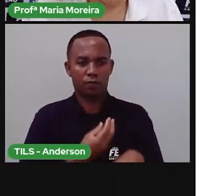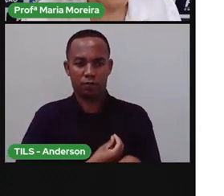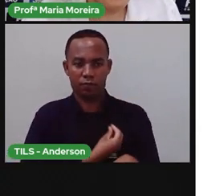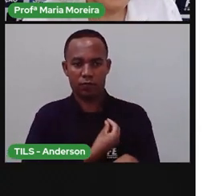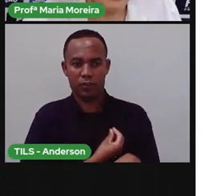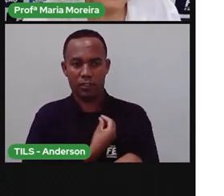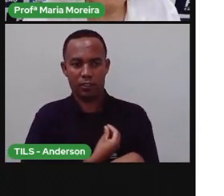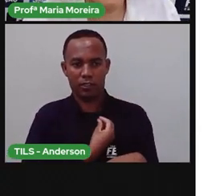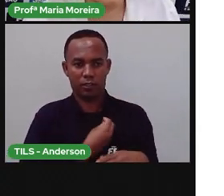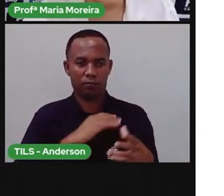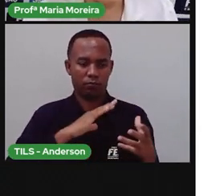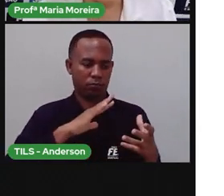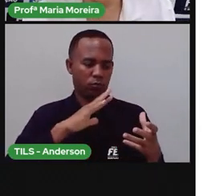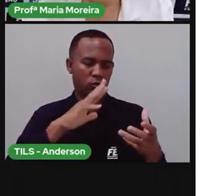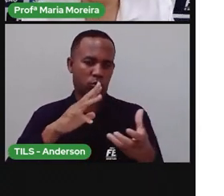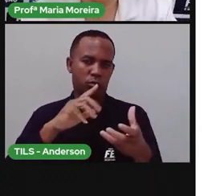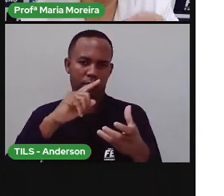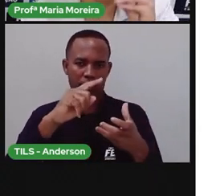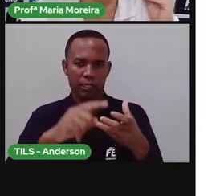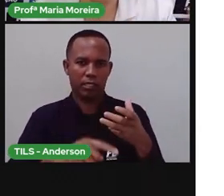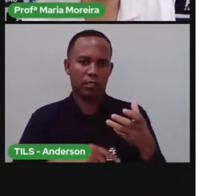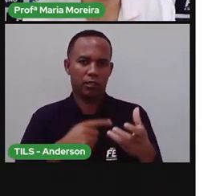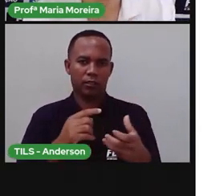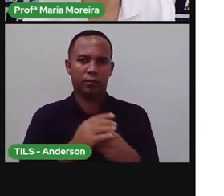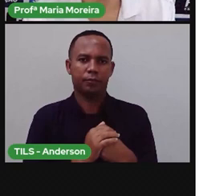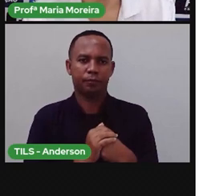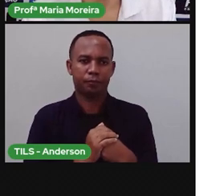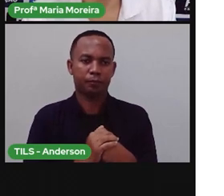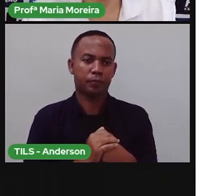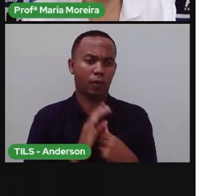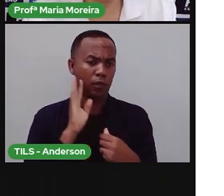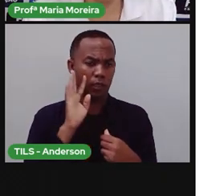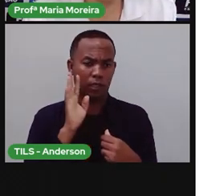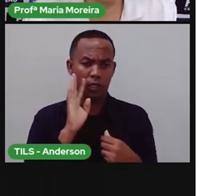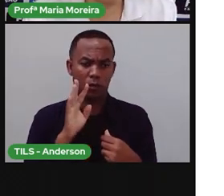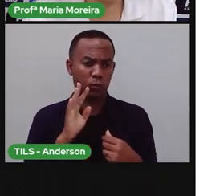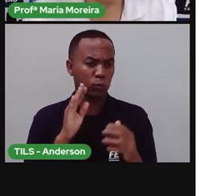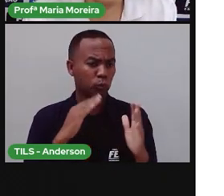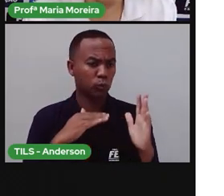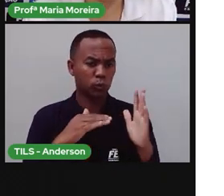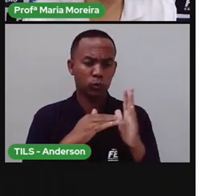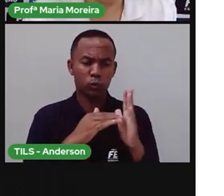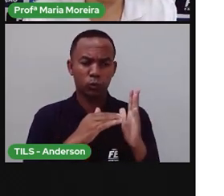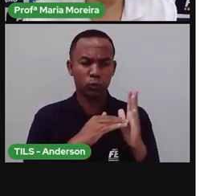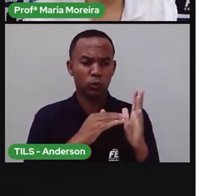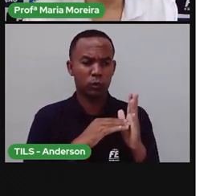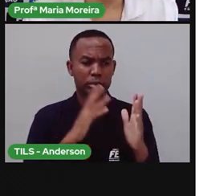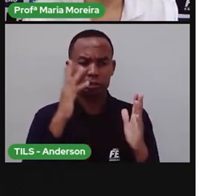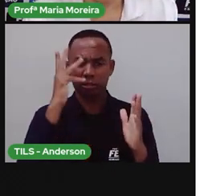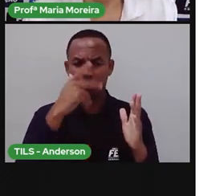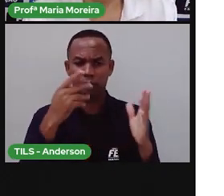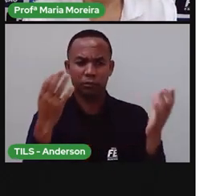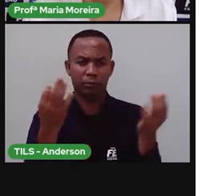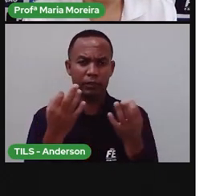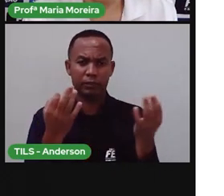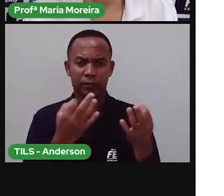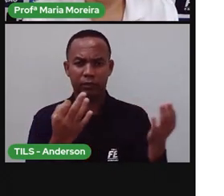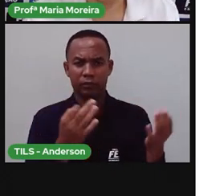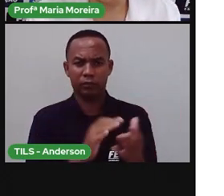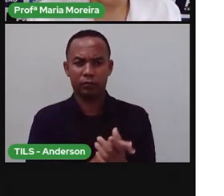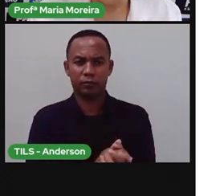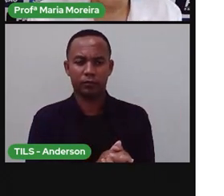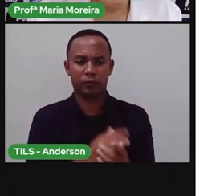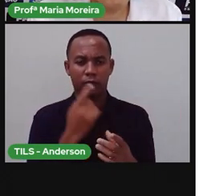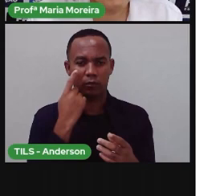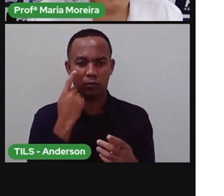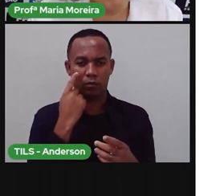no planeta Terra. Então, a Terra, ela é fantástica. Tudo muito pensado, sabe? Nada falha. E agora